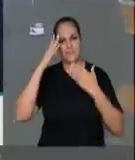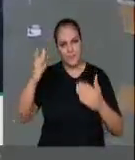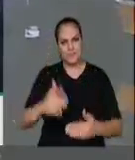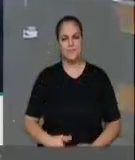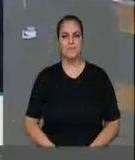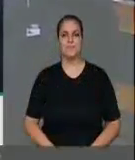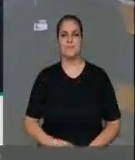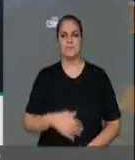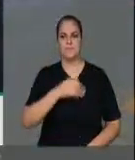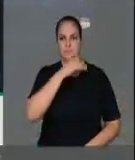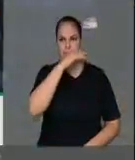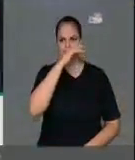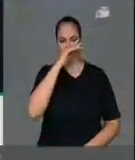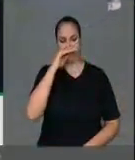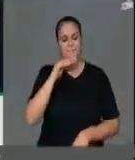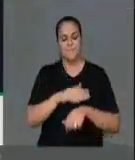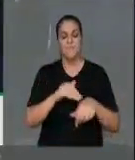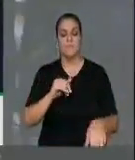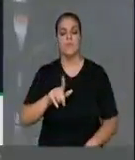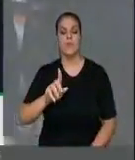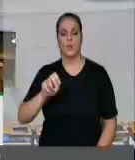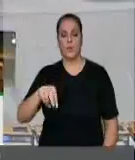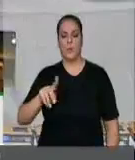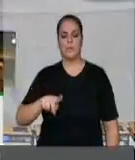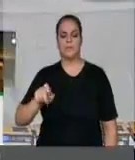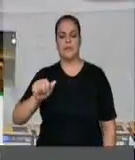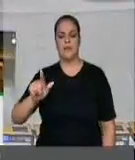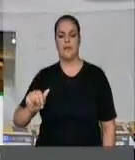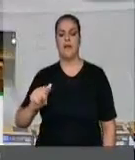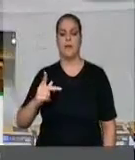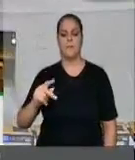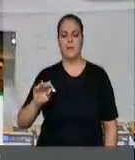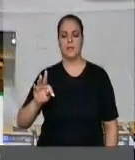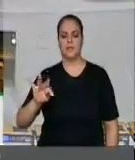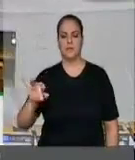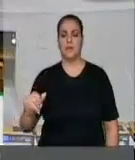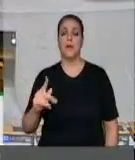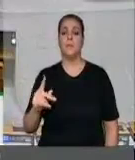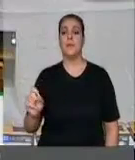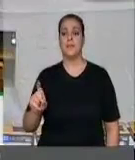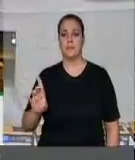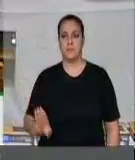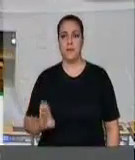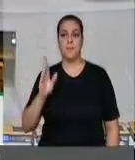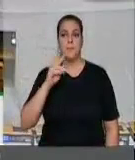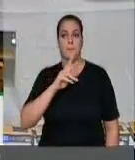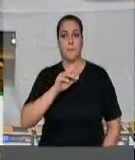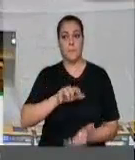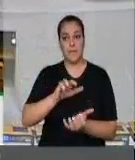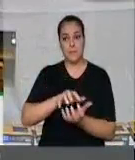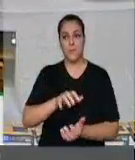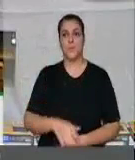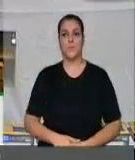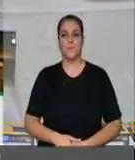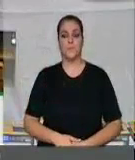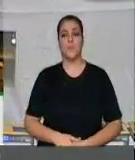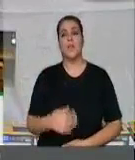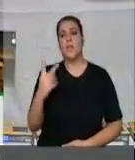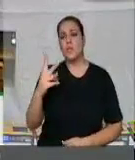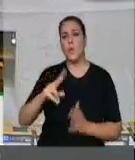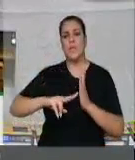Muito obrigado, deputado Gonzaga Patriota, PSB de Pernambuco. Senhor presidente, uma disputa de dois